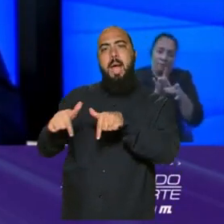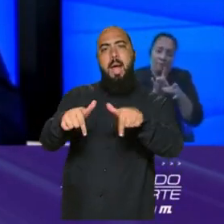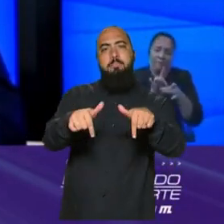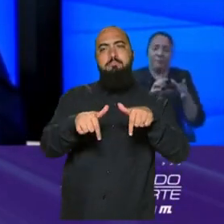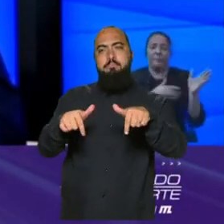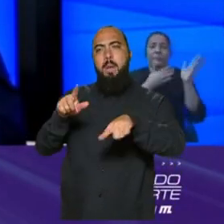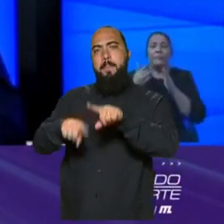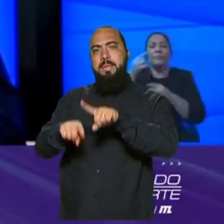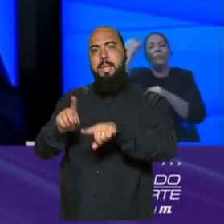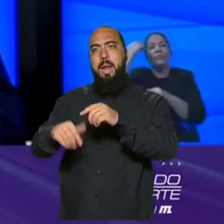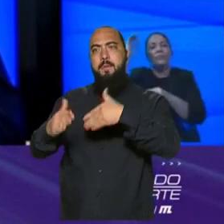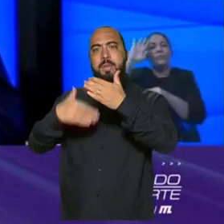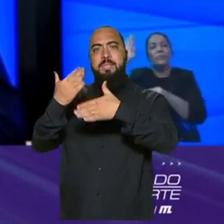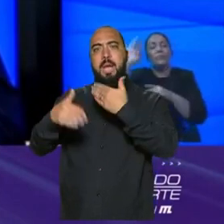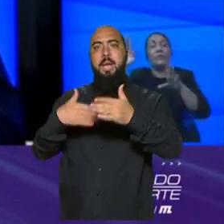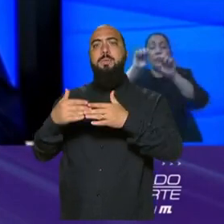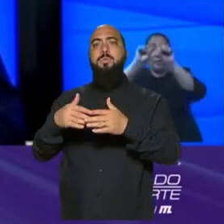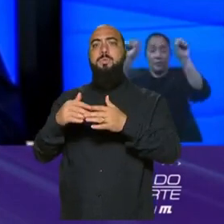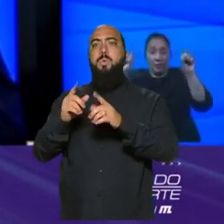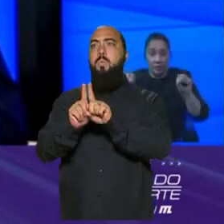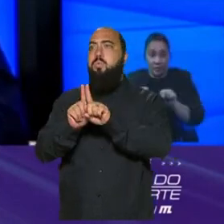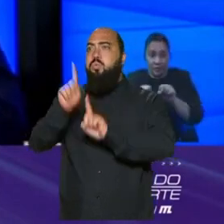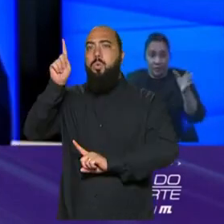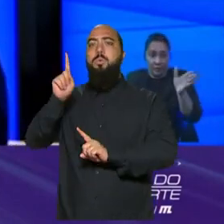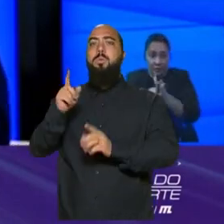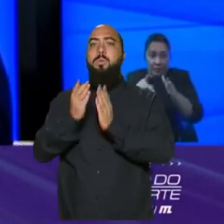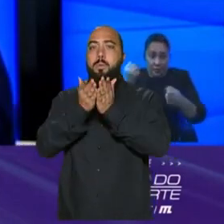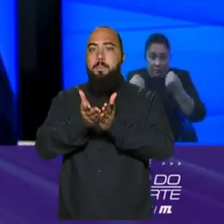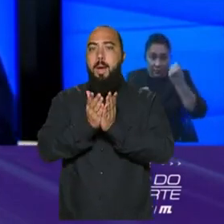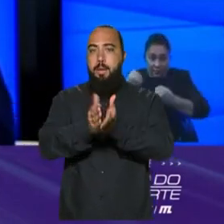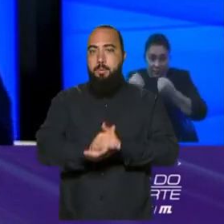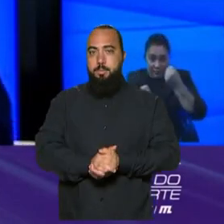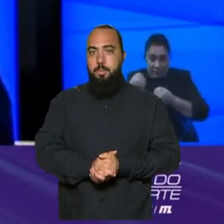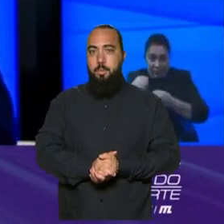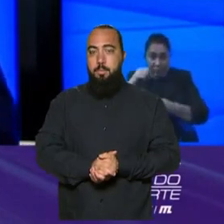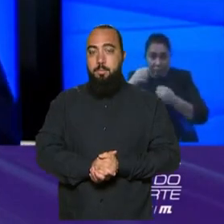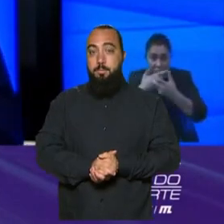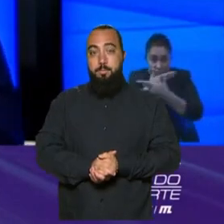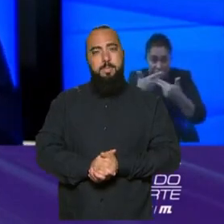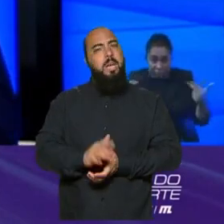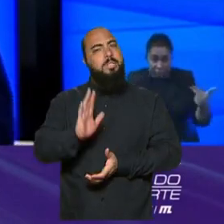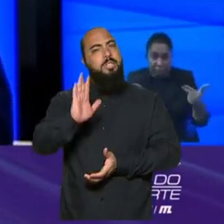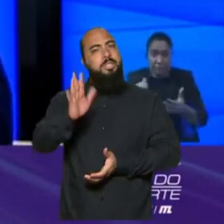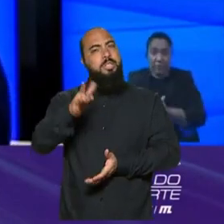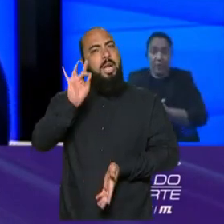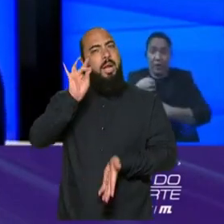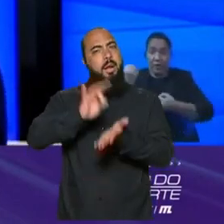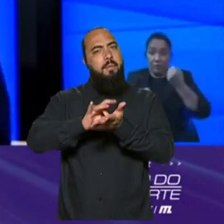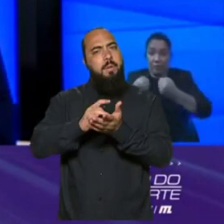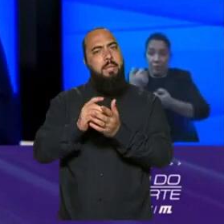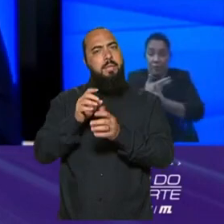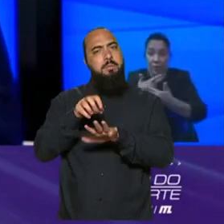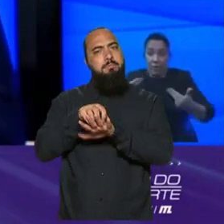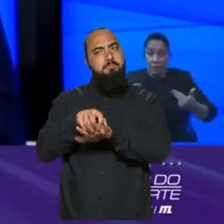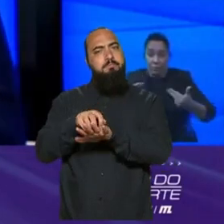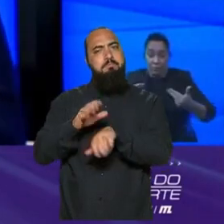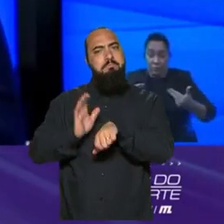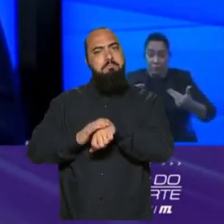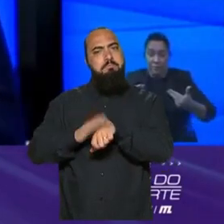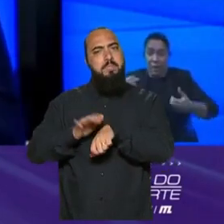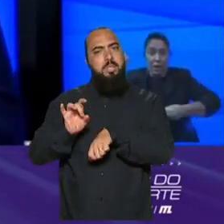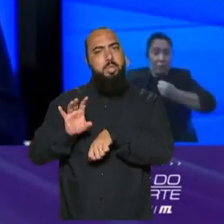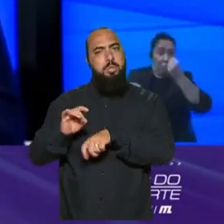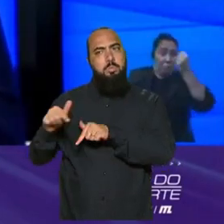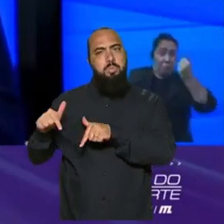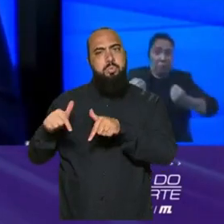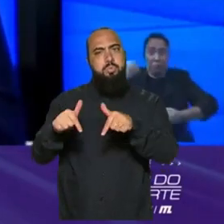avançados, propulsão e sistemas embarcados. Já é uma realidade, veículos autônomos, por exemplo, podendo